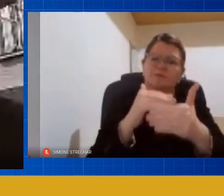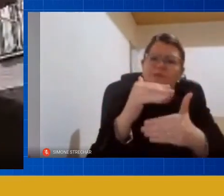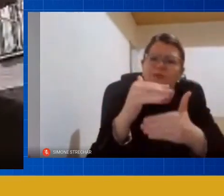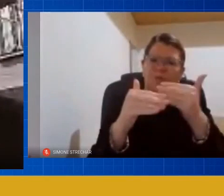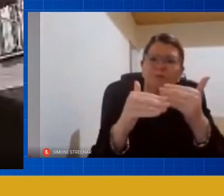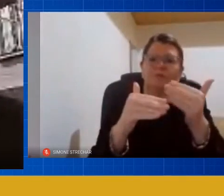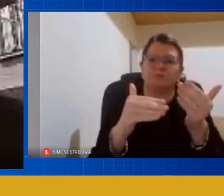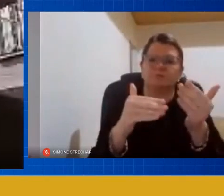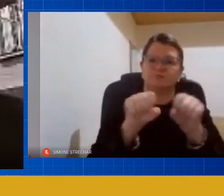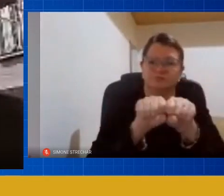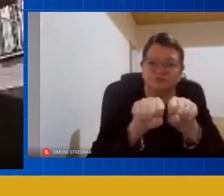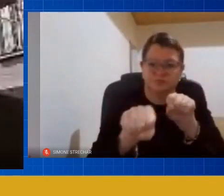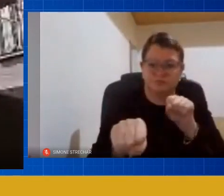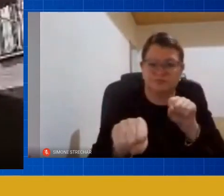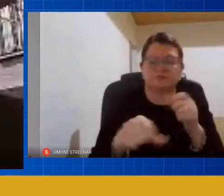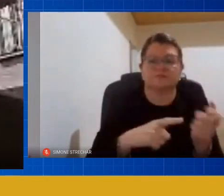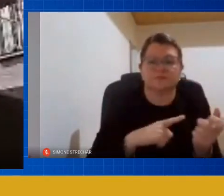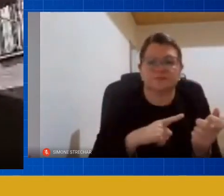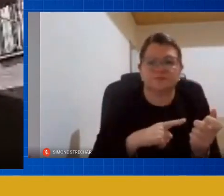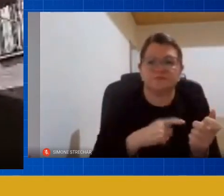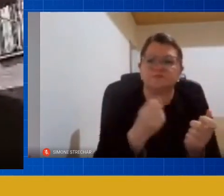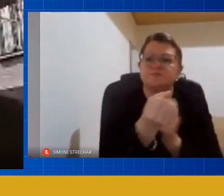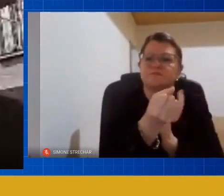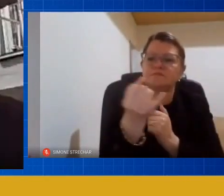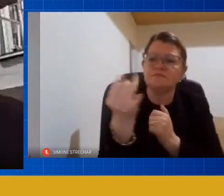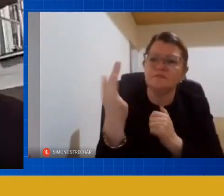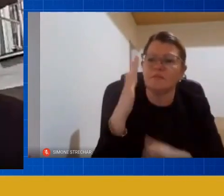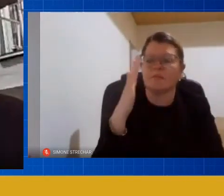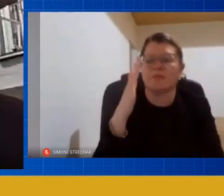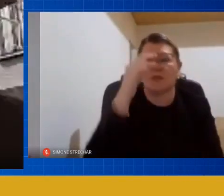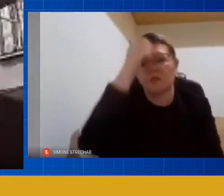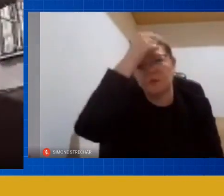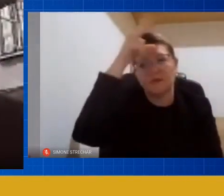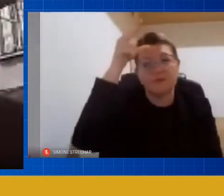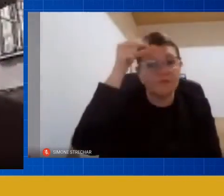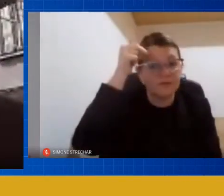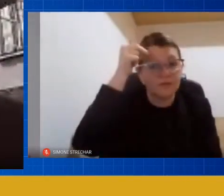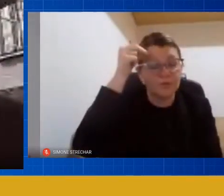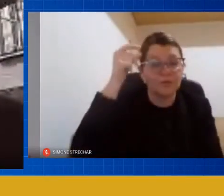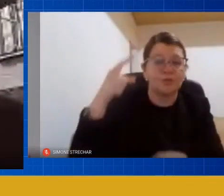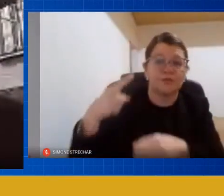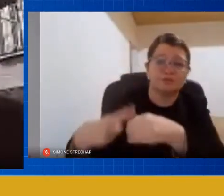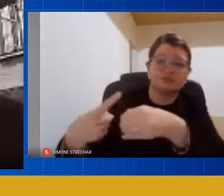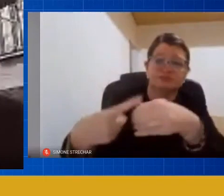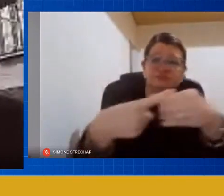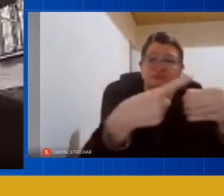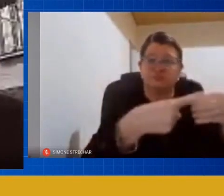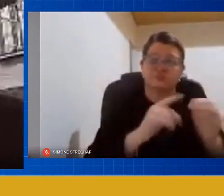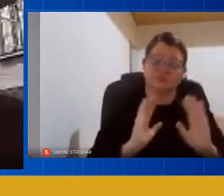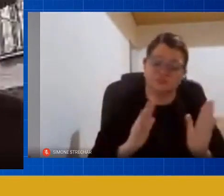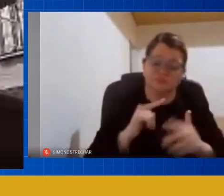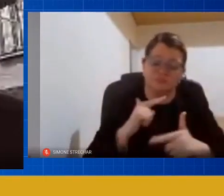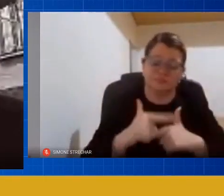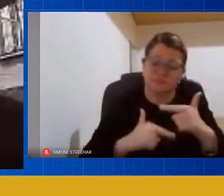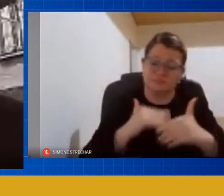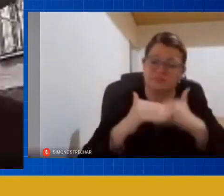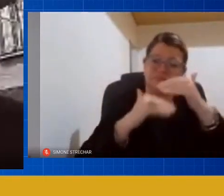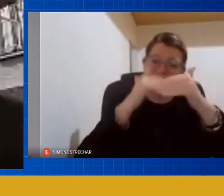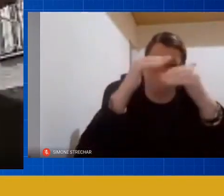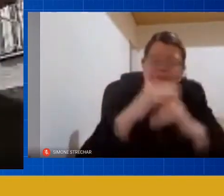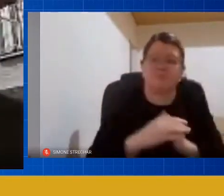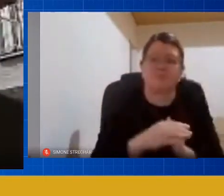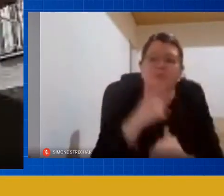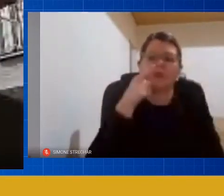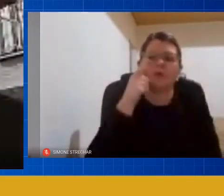isso alguns municípios já avançaram muitos mas outros não né eu dei uma aula